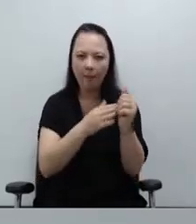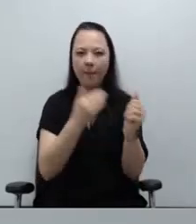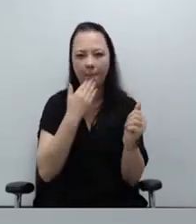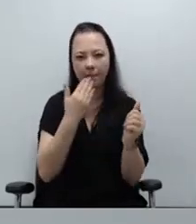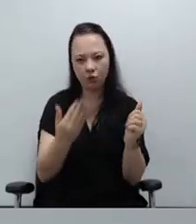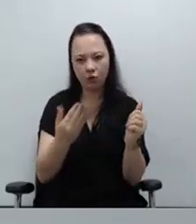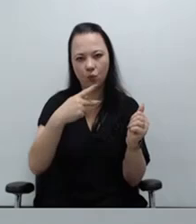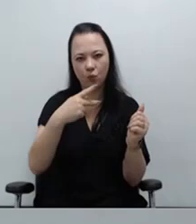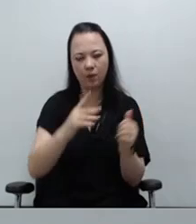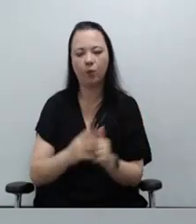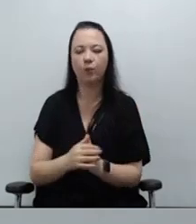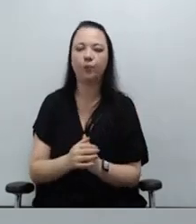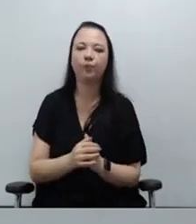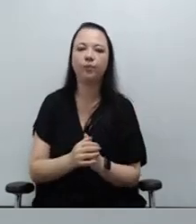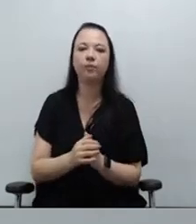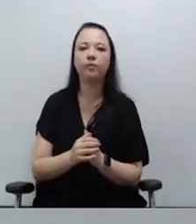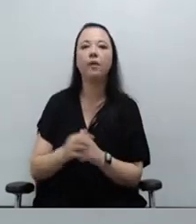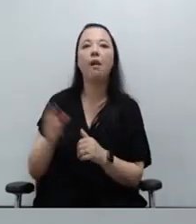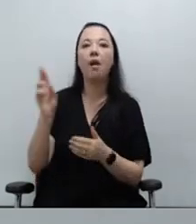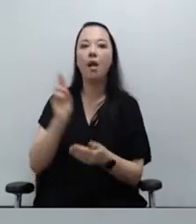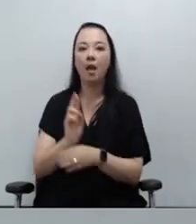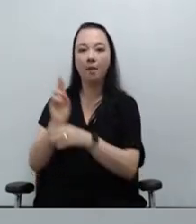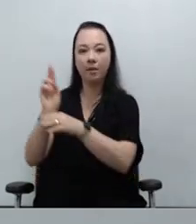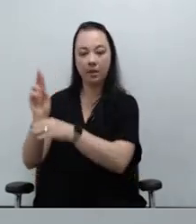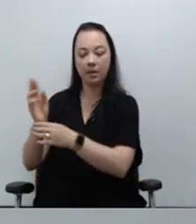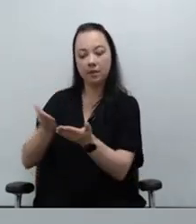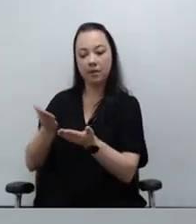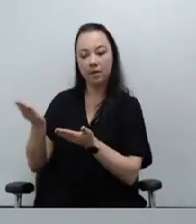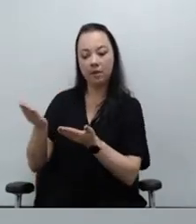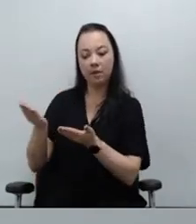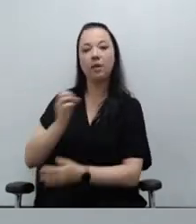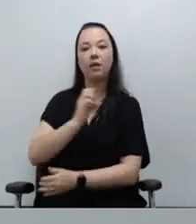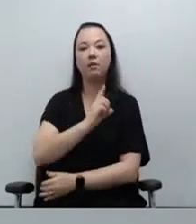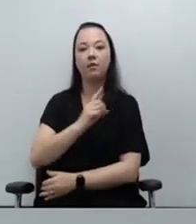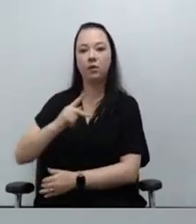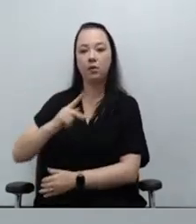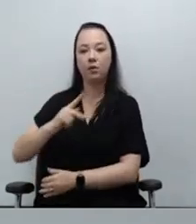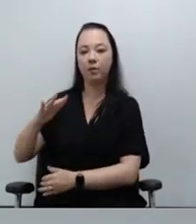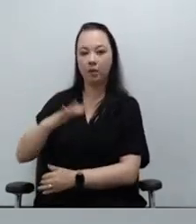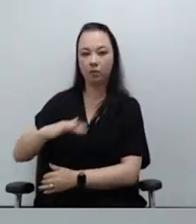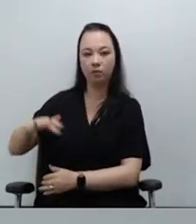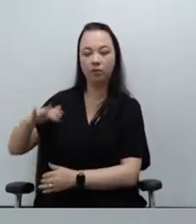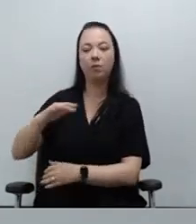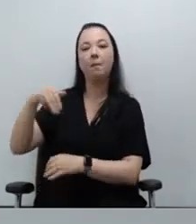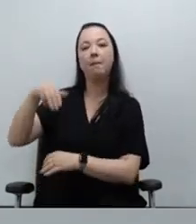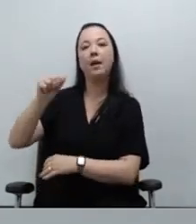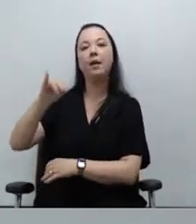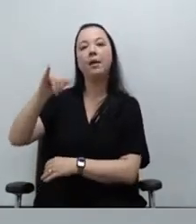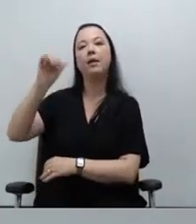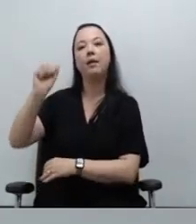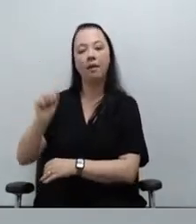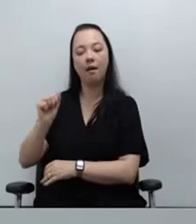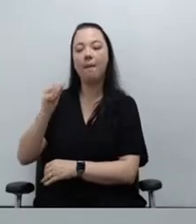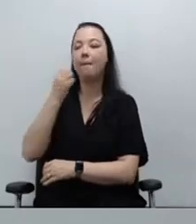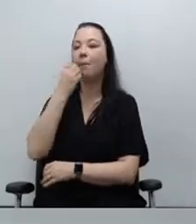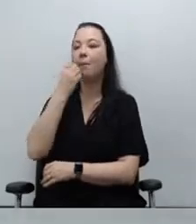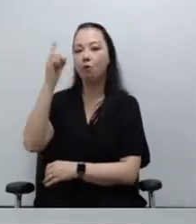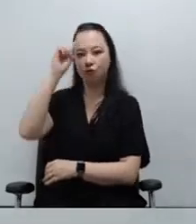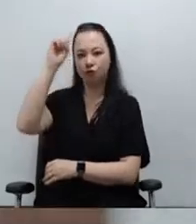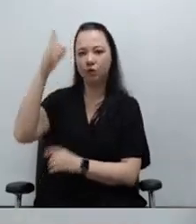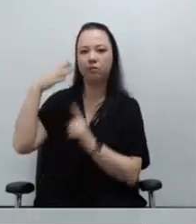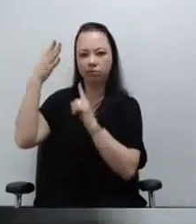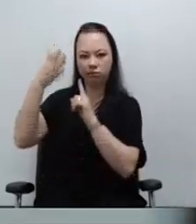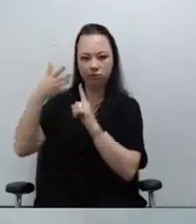é o representante da Associação dos Servidores e Servidores da Defensoria Pública do Estado, a senhora Marina Paredes de Castro. Bom dia, com a palavra.